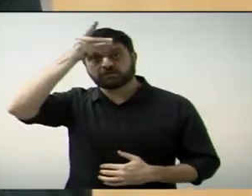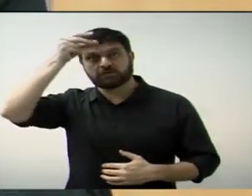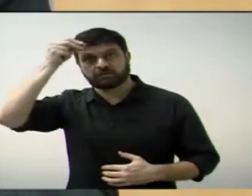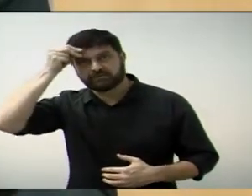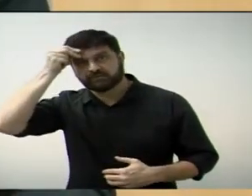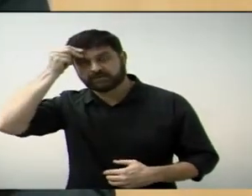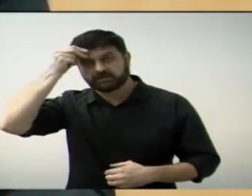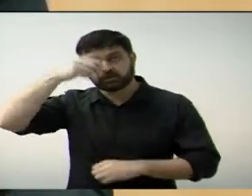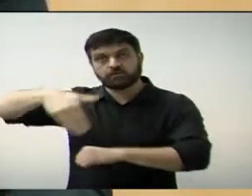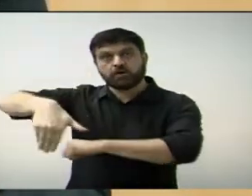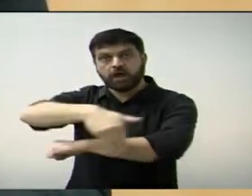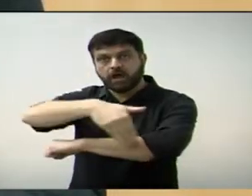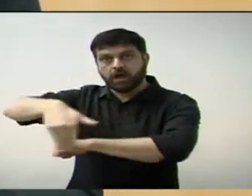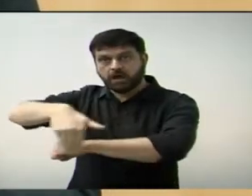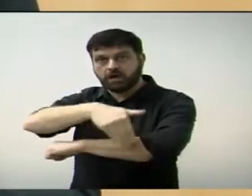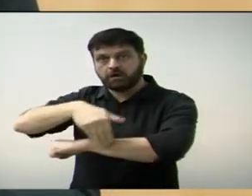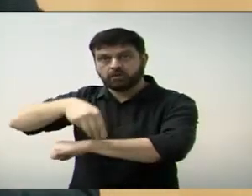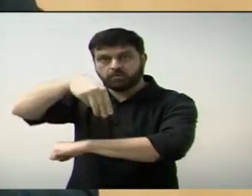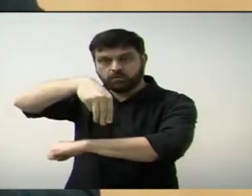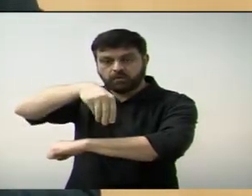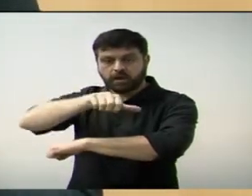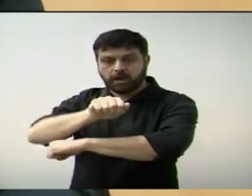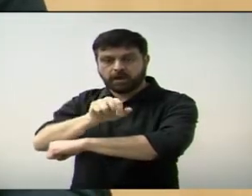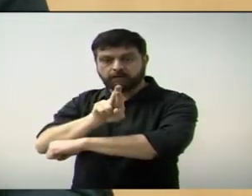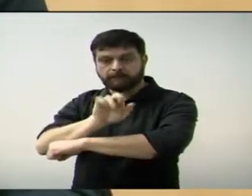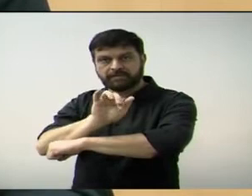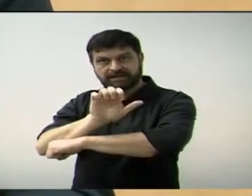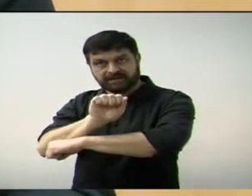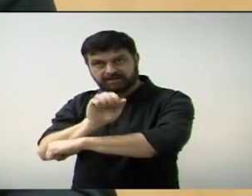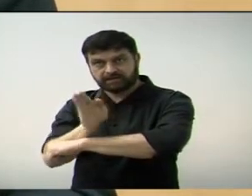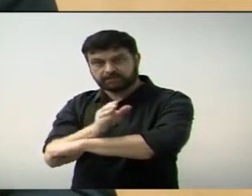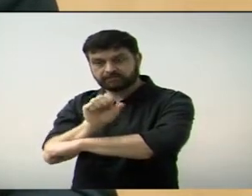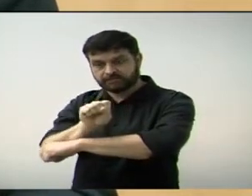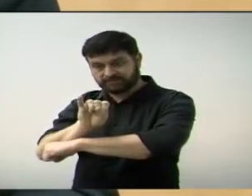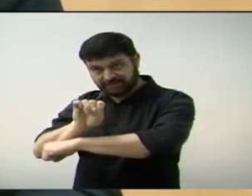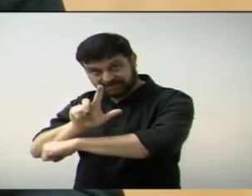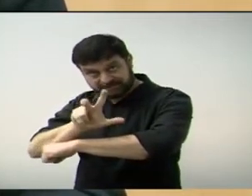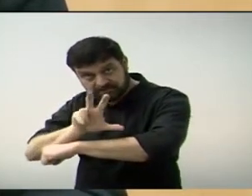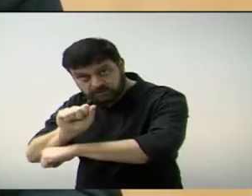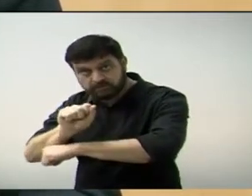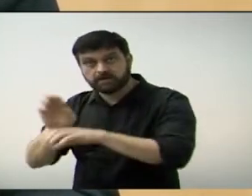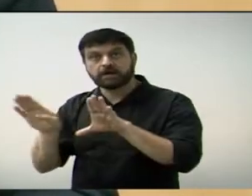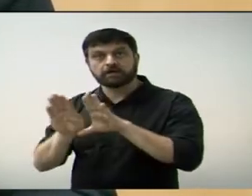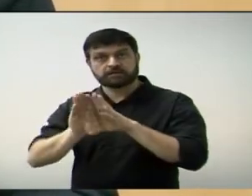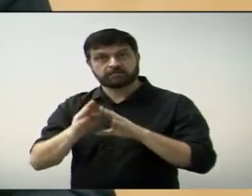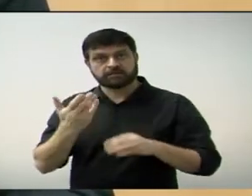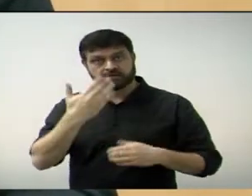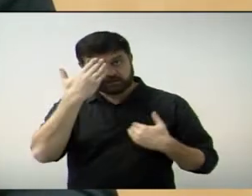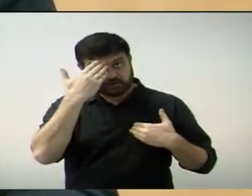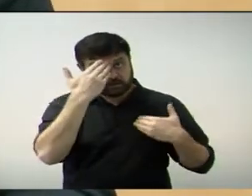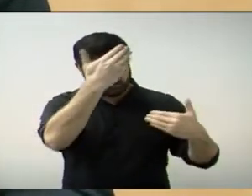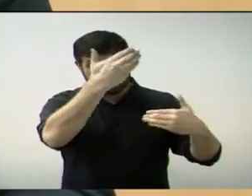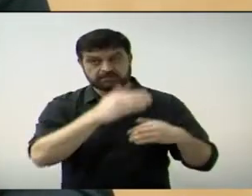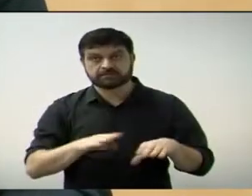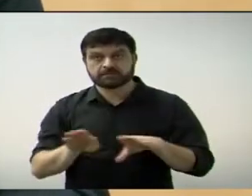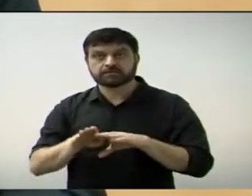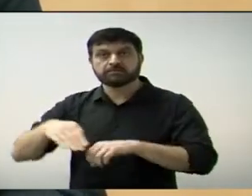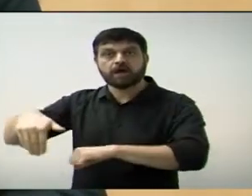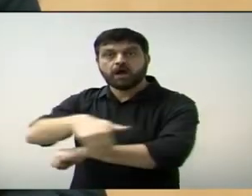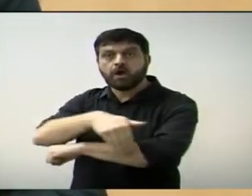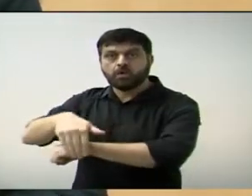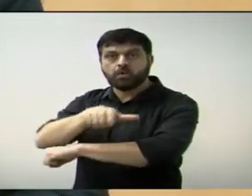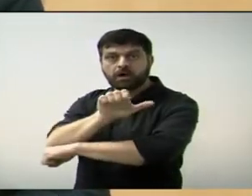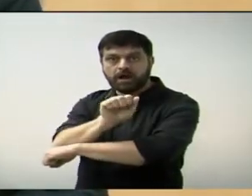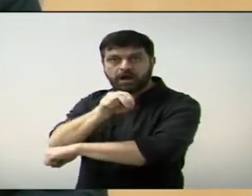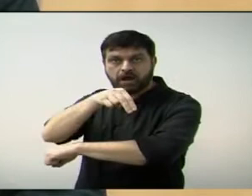pela denominação de Maria Aparecida da Silva. Também gostaria de parabenizar pela denominação do Antônio